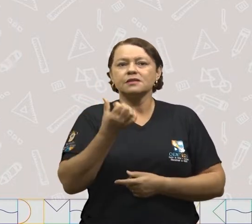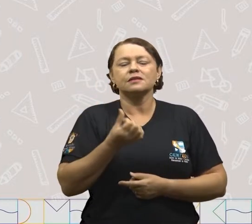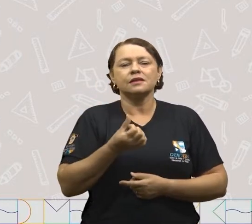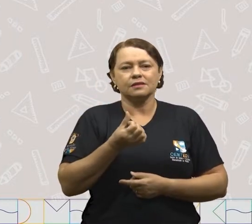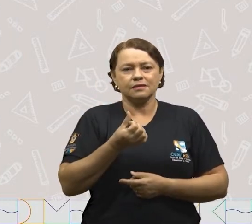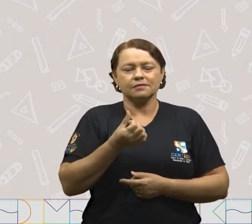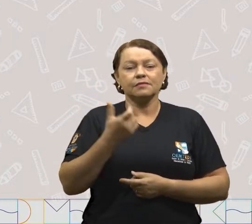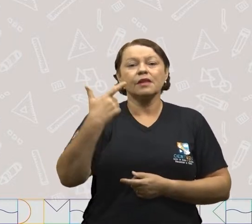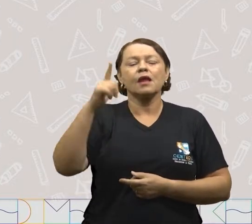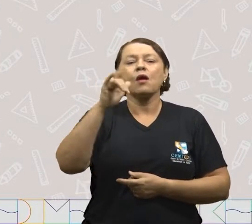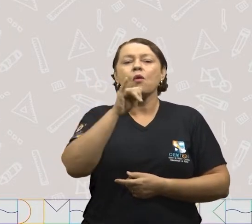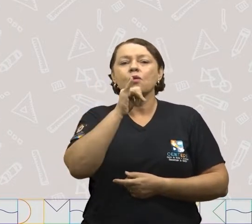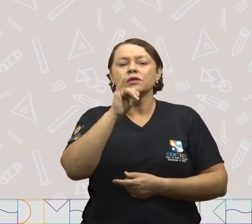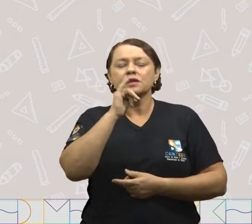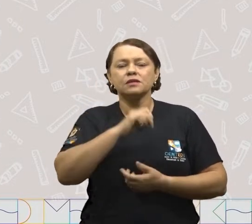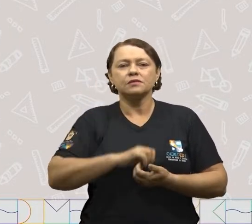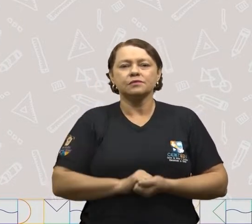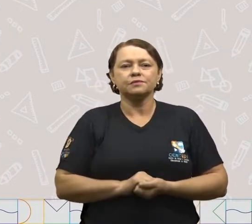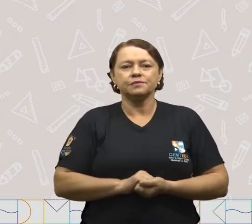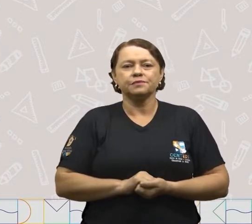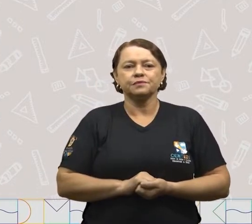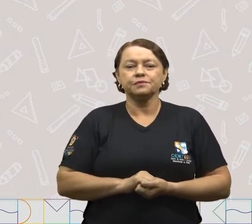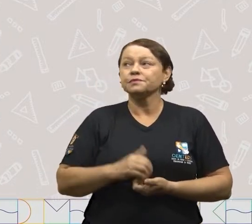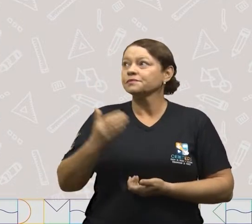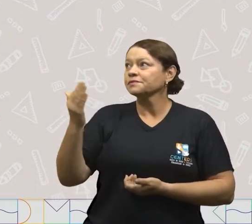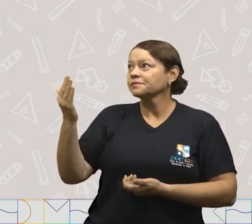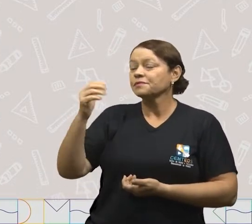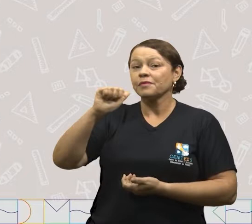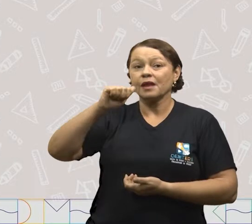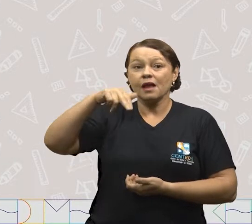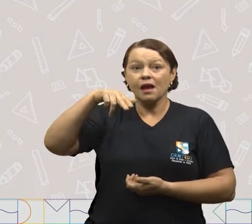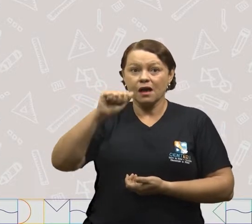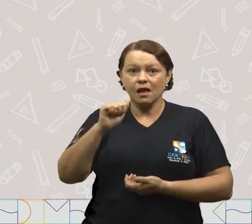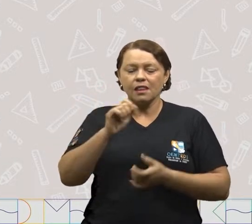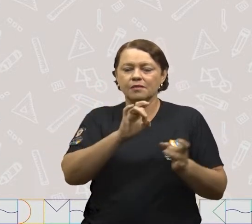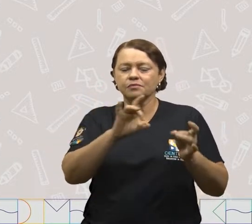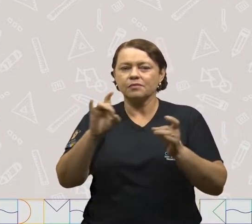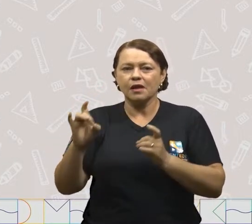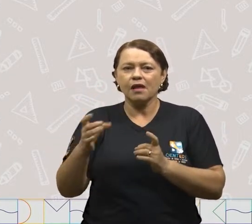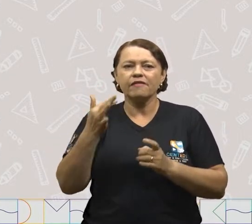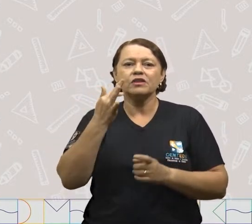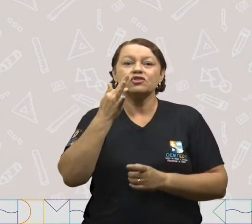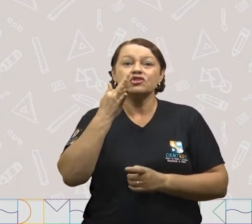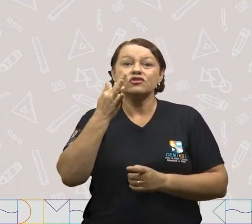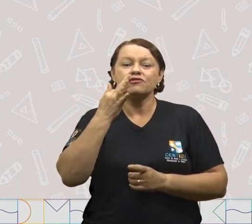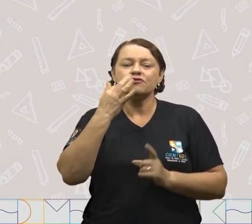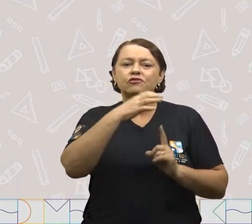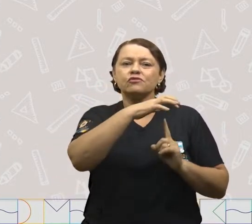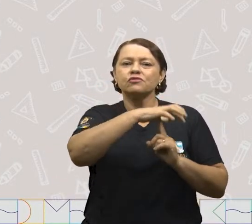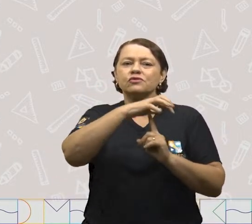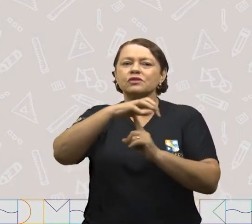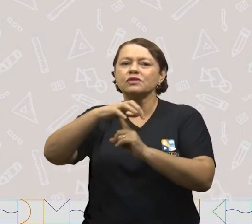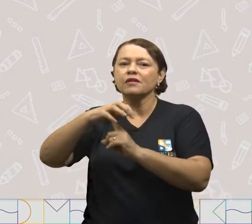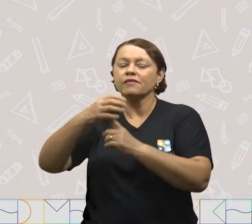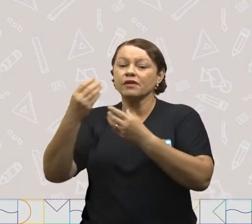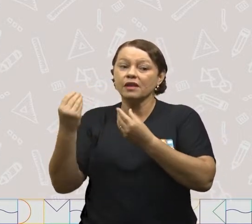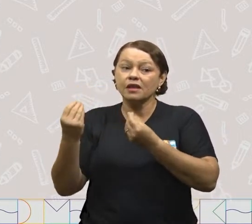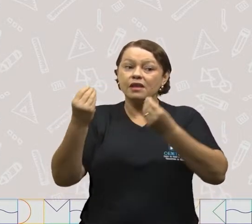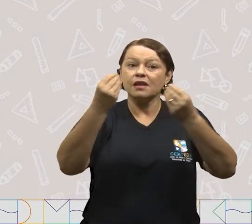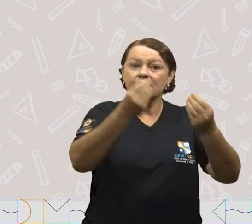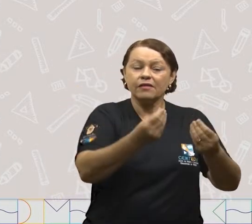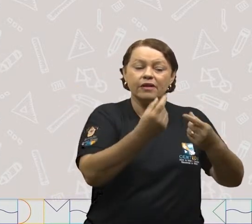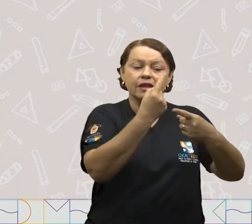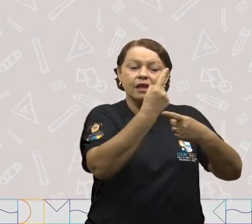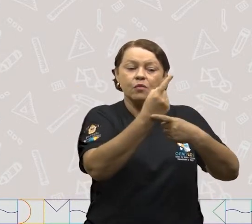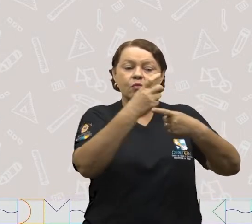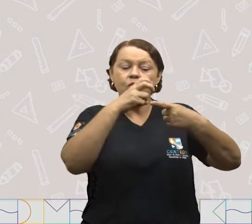exemplo? Ana vende frutas na feira. Ela vai fazer uma entrega da quinta parte